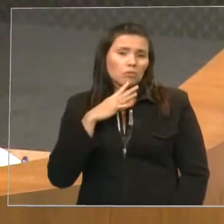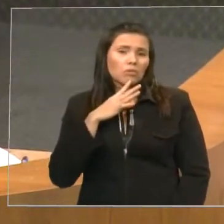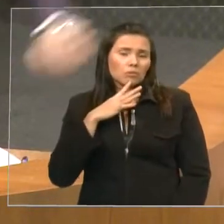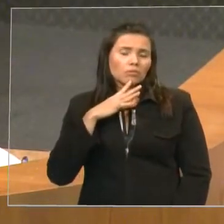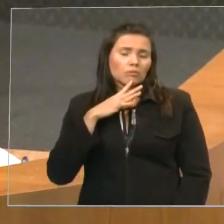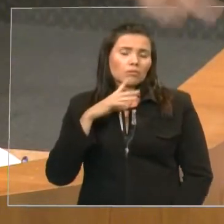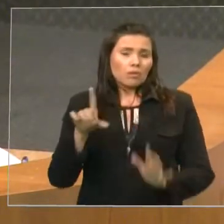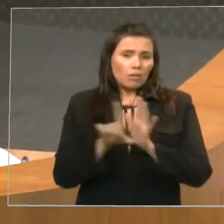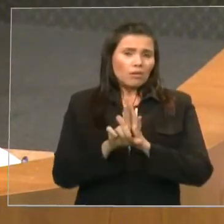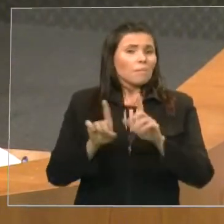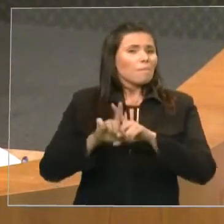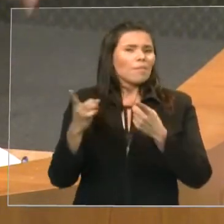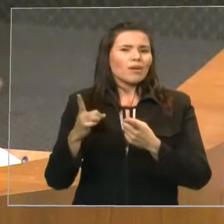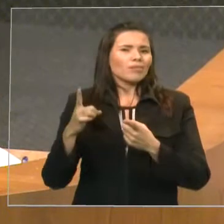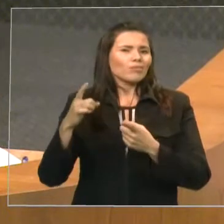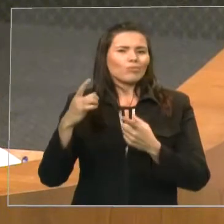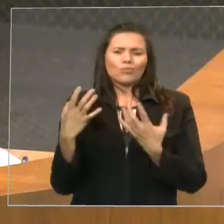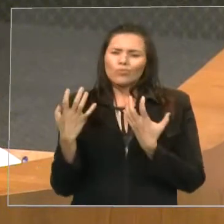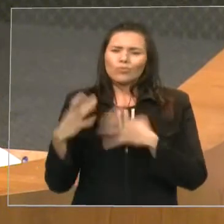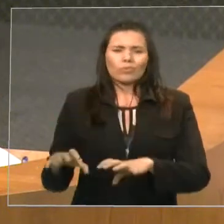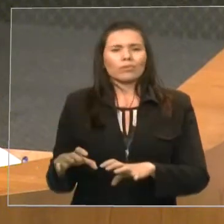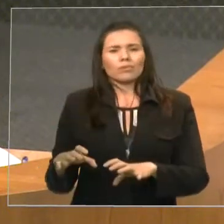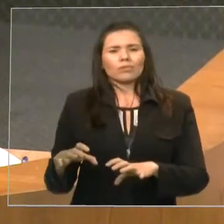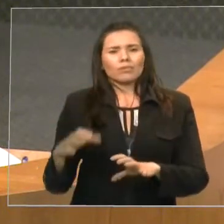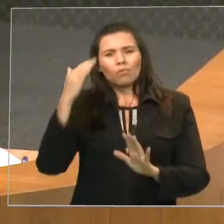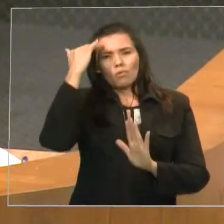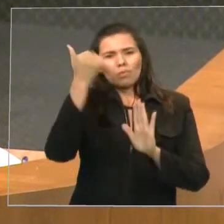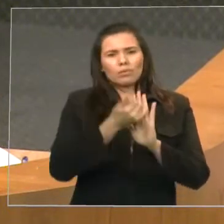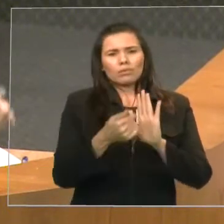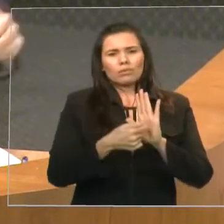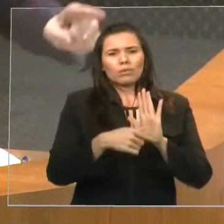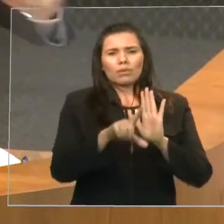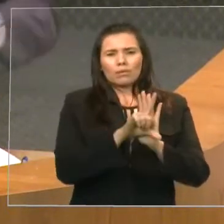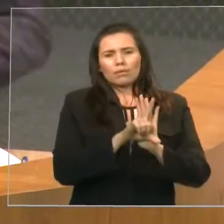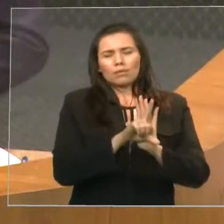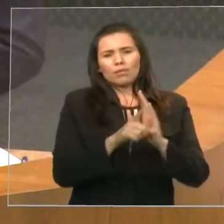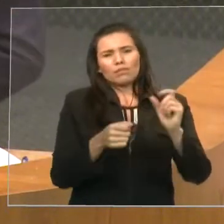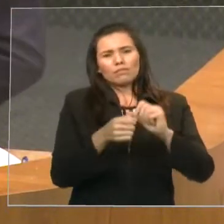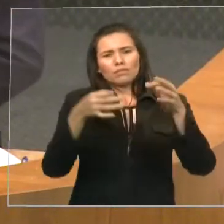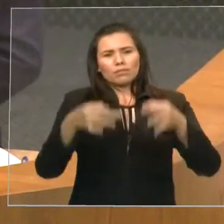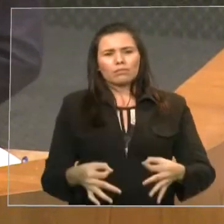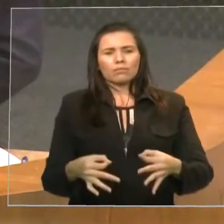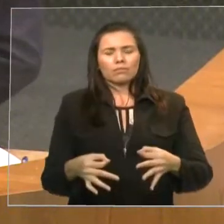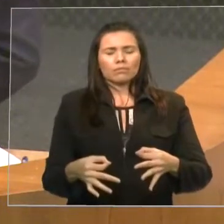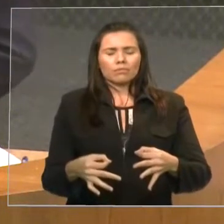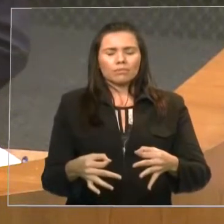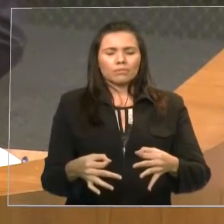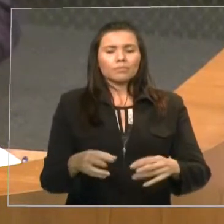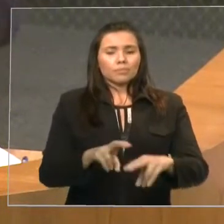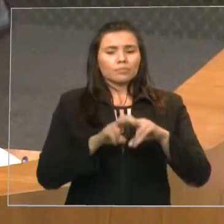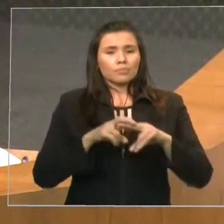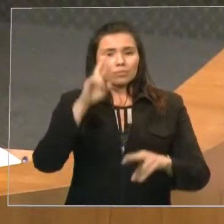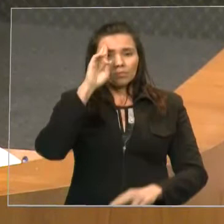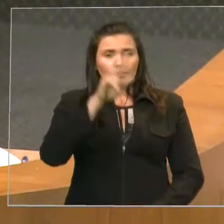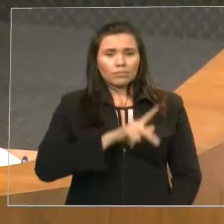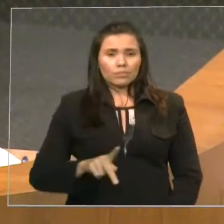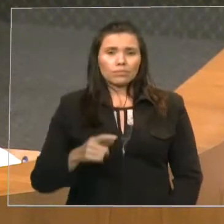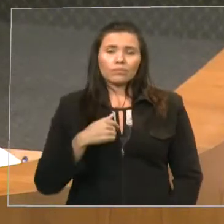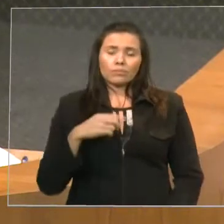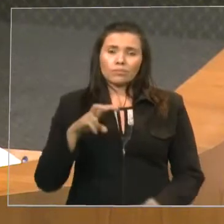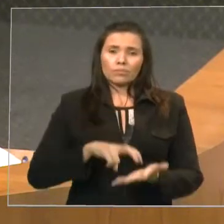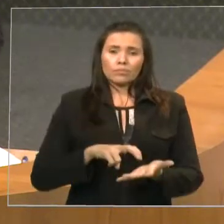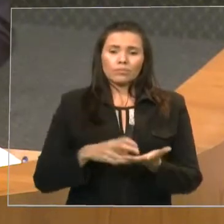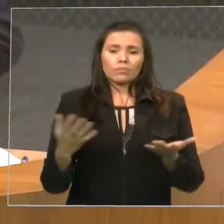fazer de forma correta, senhor presidente. Então, senhor presidente, quero aqui também, nesta manhã,